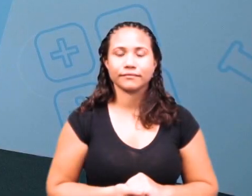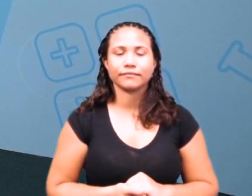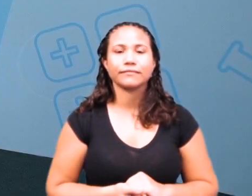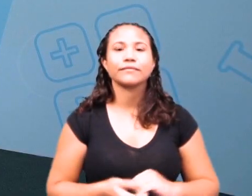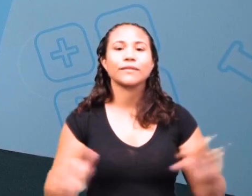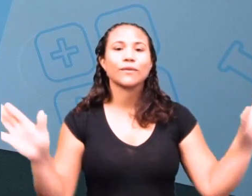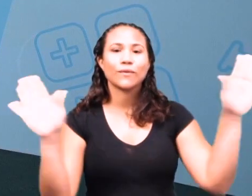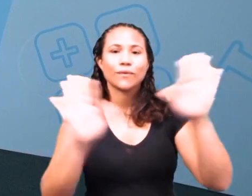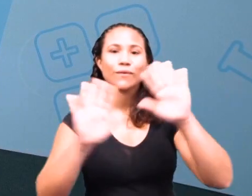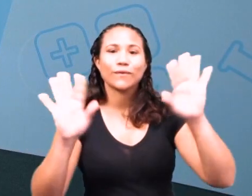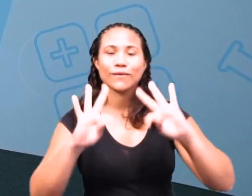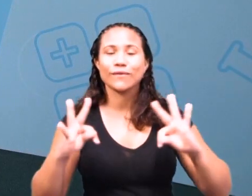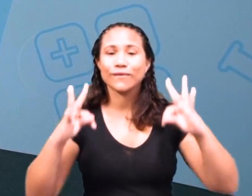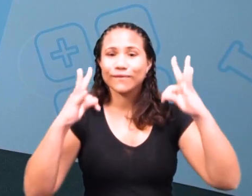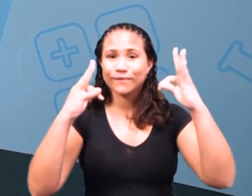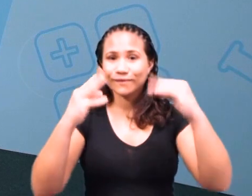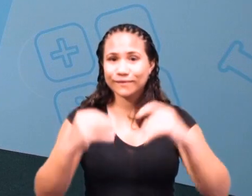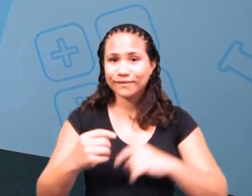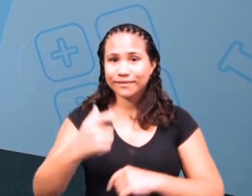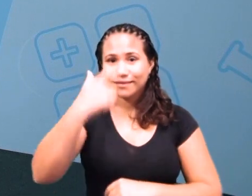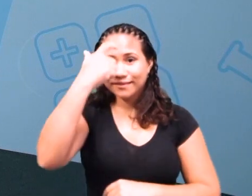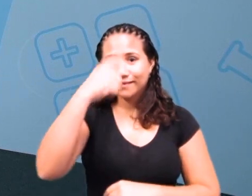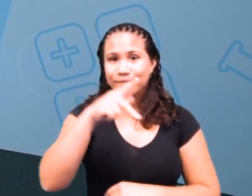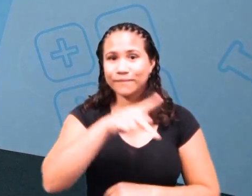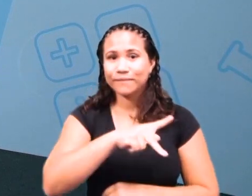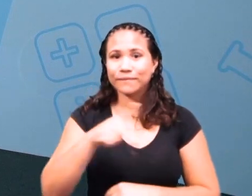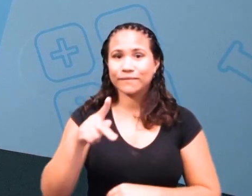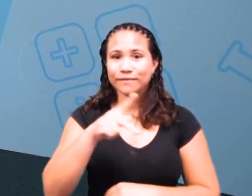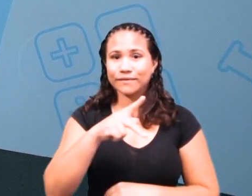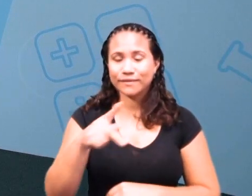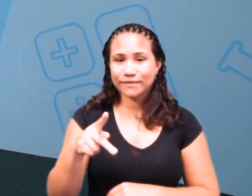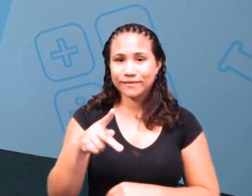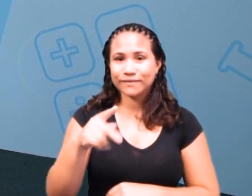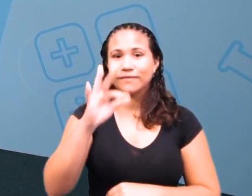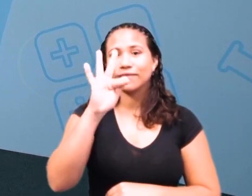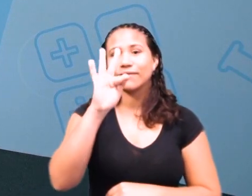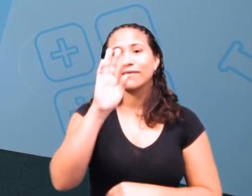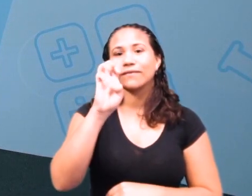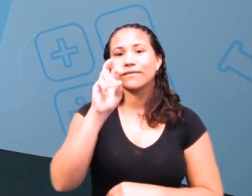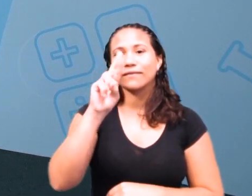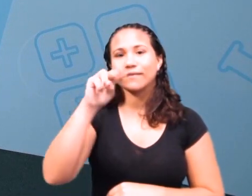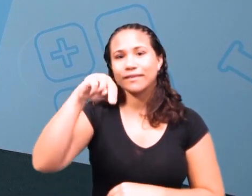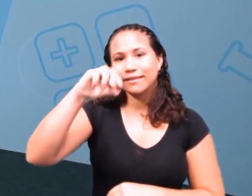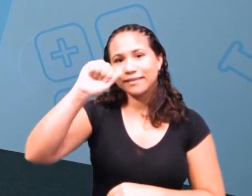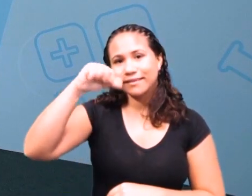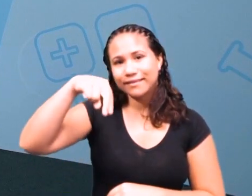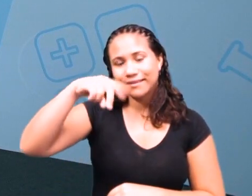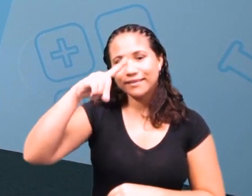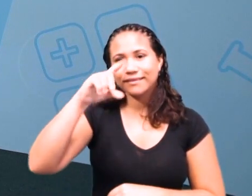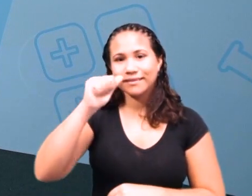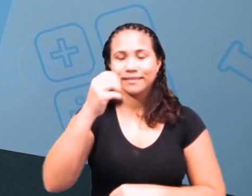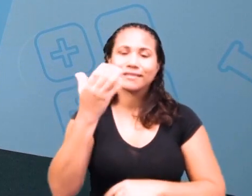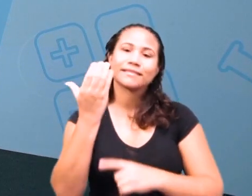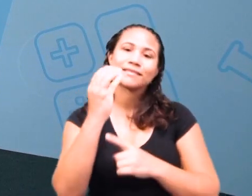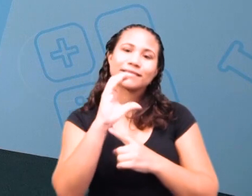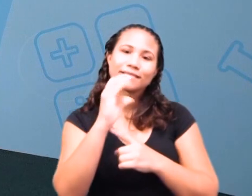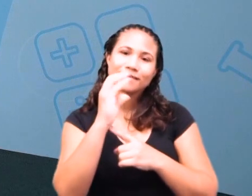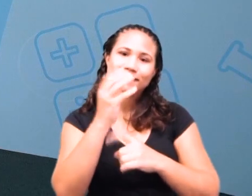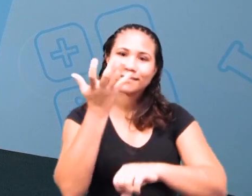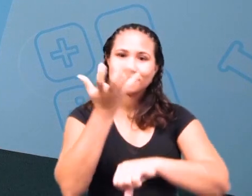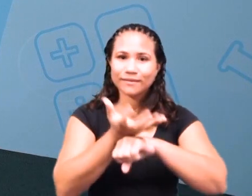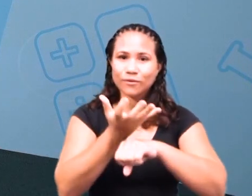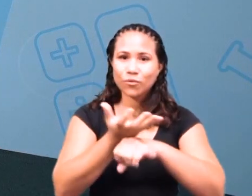Olá a todos, eu sou a professora Fernanda de Ciências e nós vamos estudar hoje